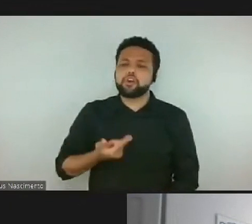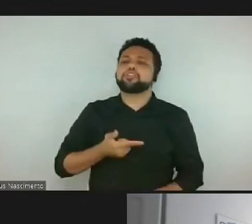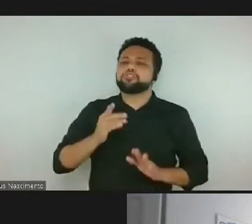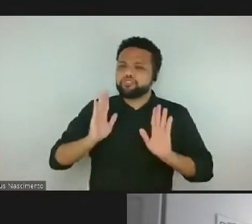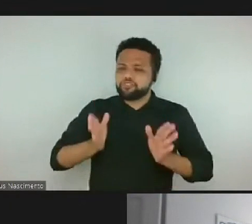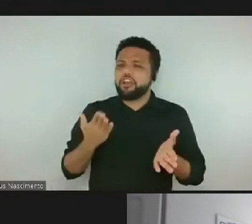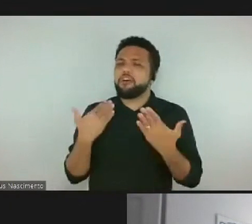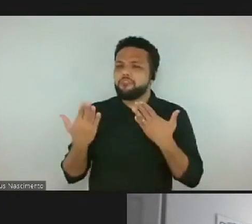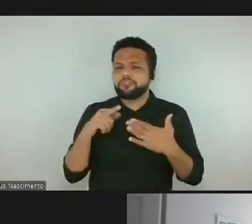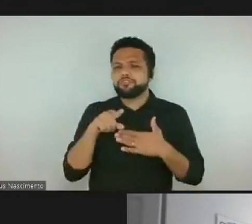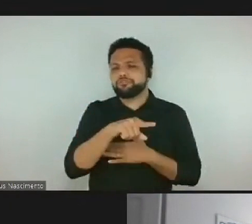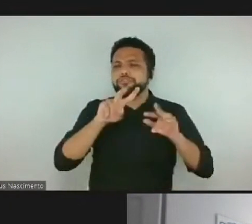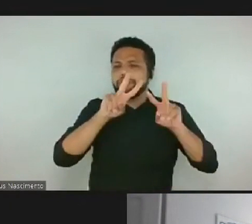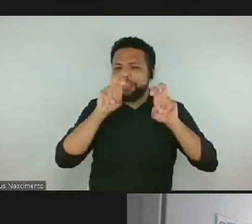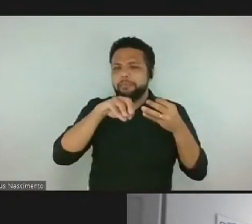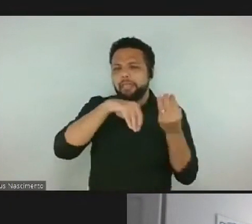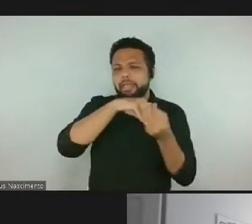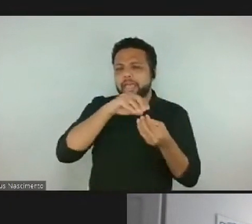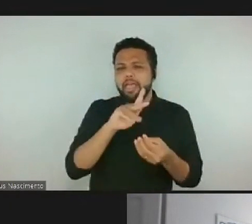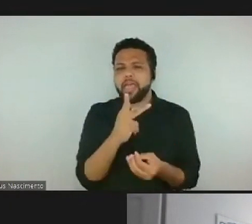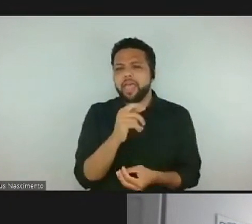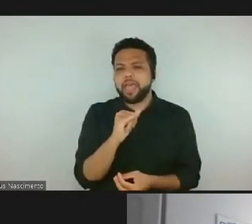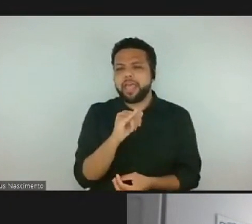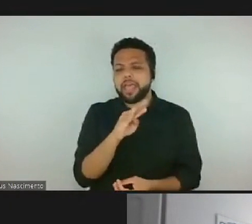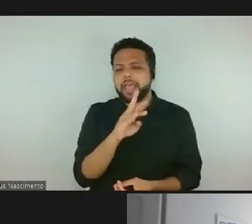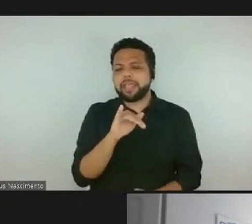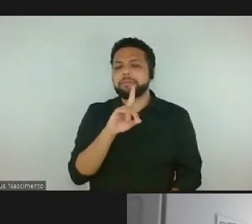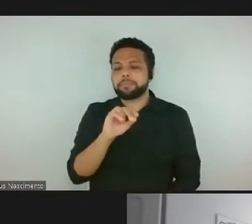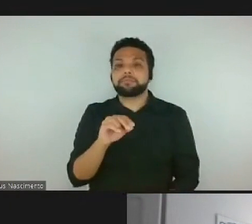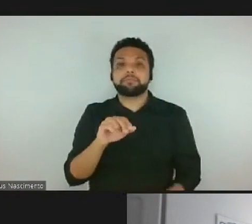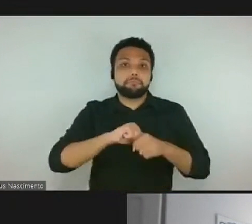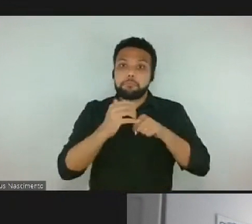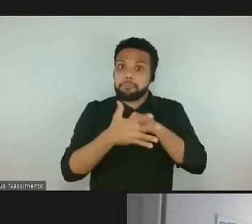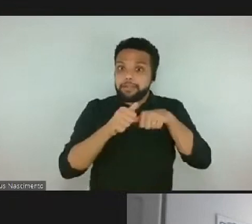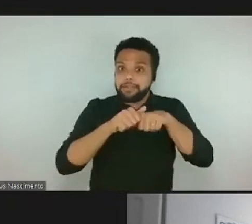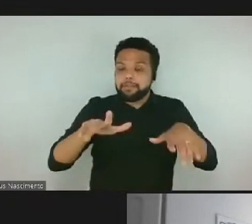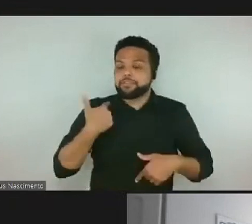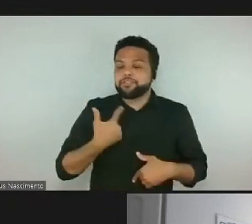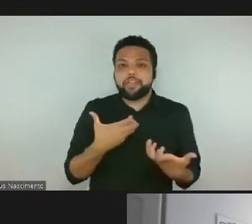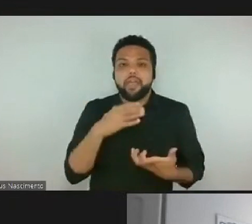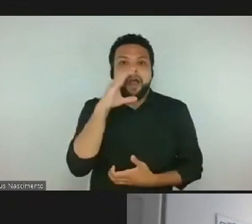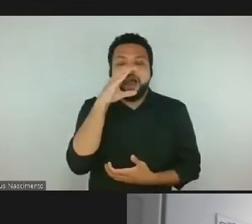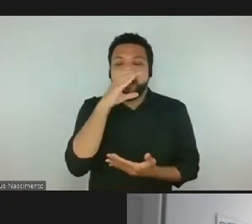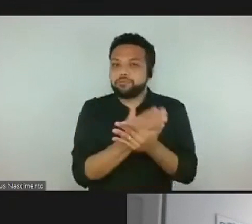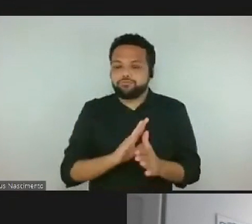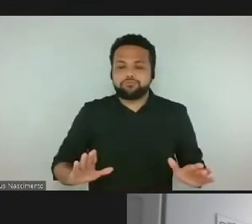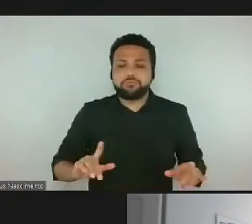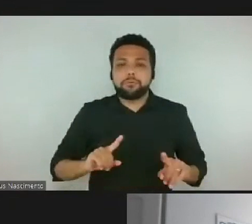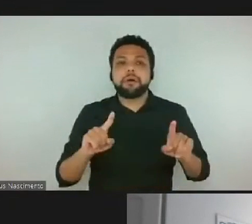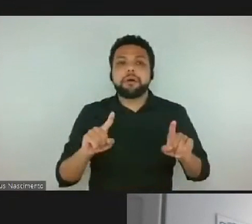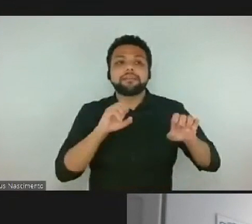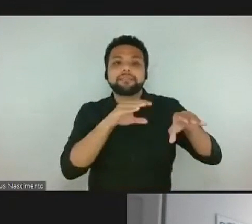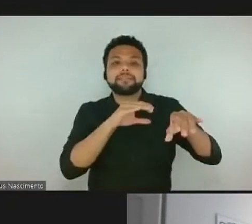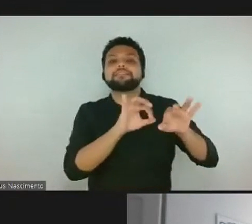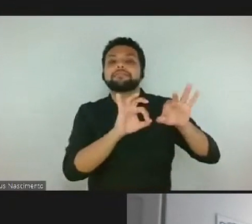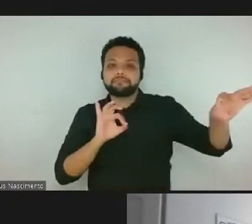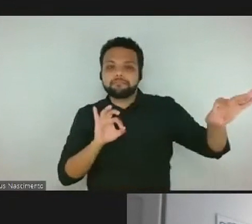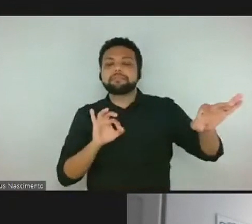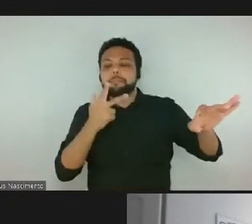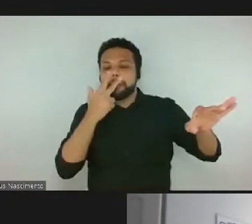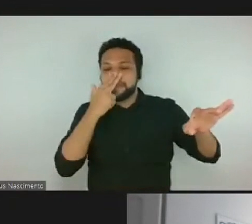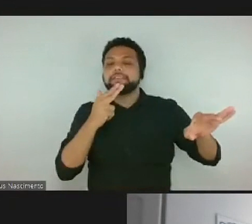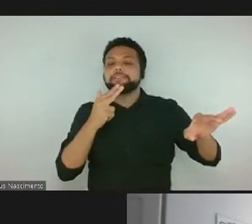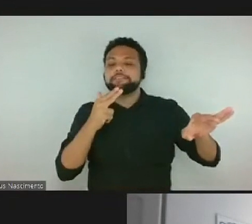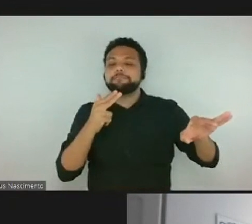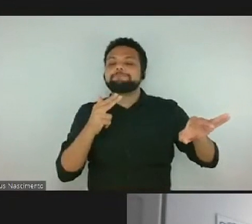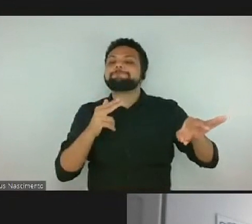inclusive, a pandemia a gente espere que passe e passe rápido, mas essa ideia do ensino à distância veio para ficar. A